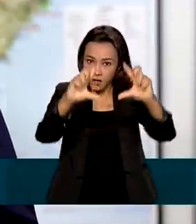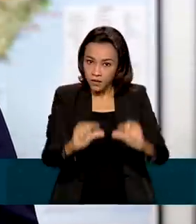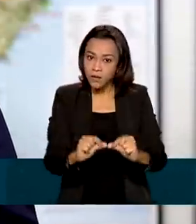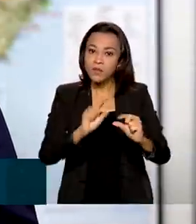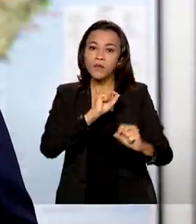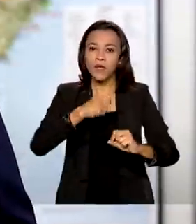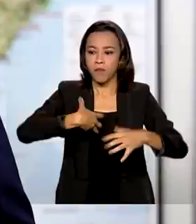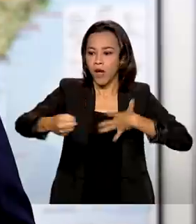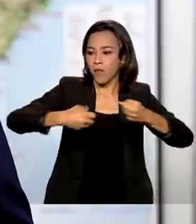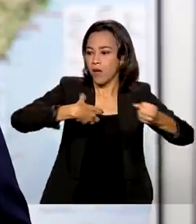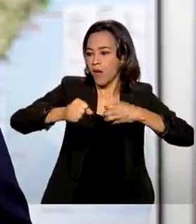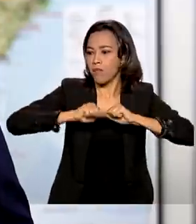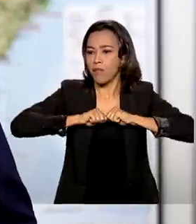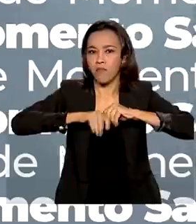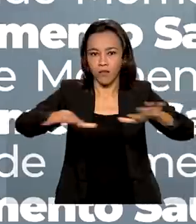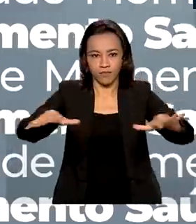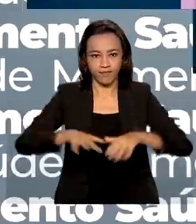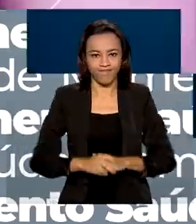de transmissão de casos.